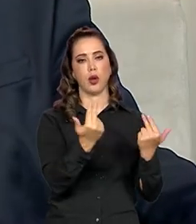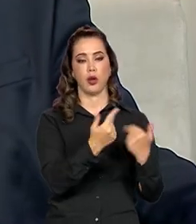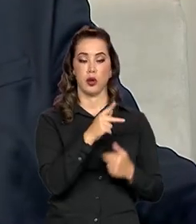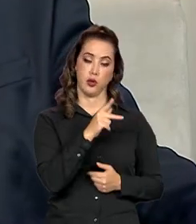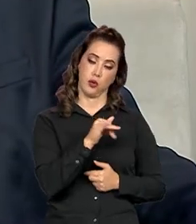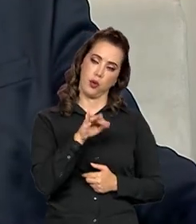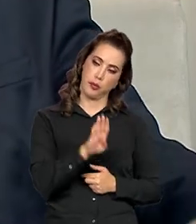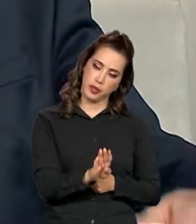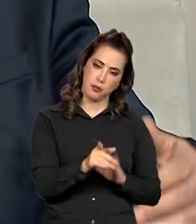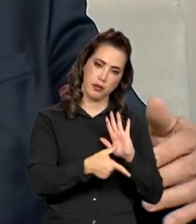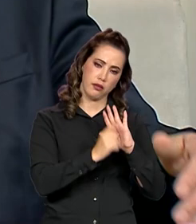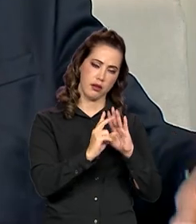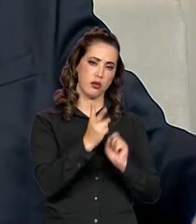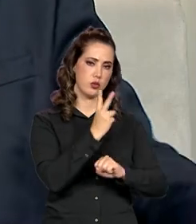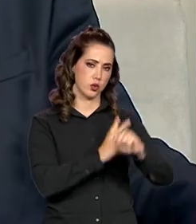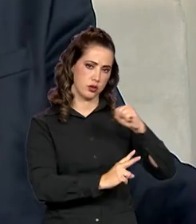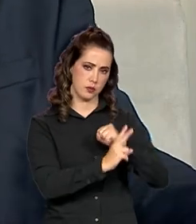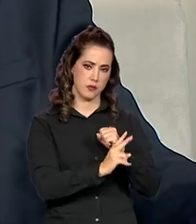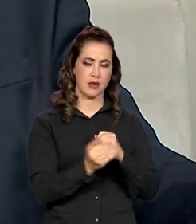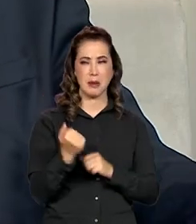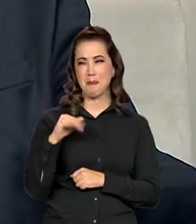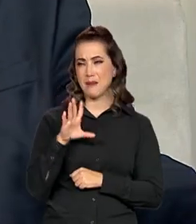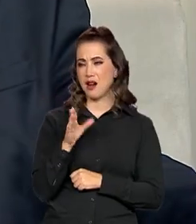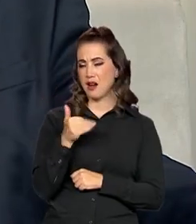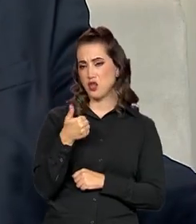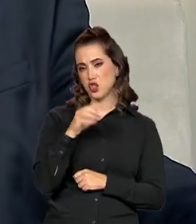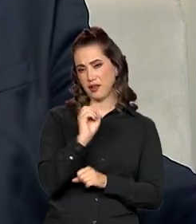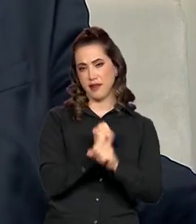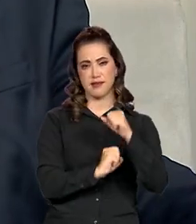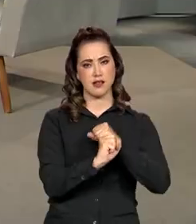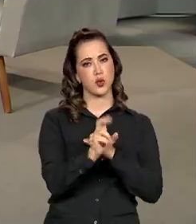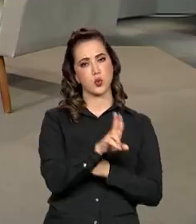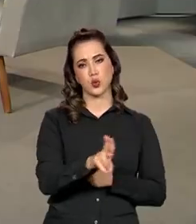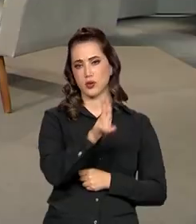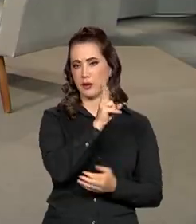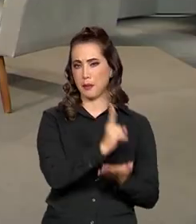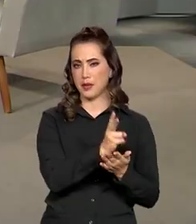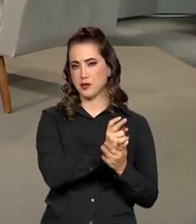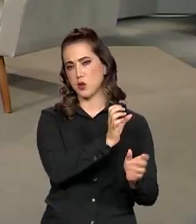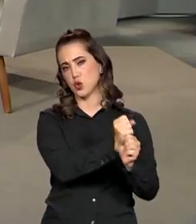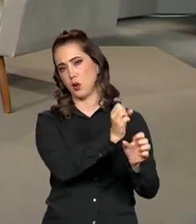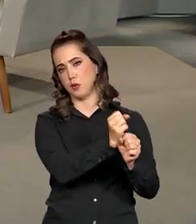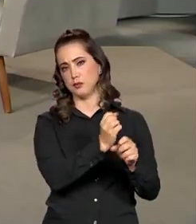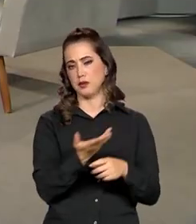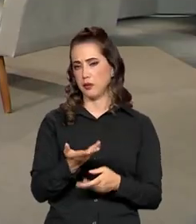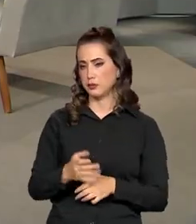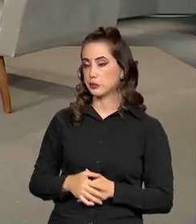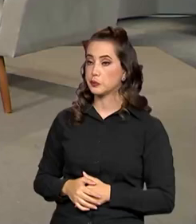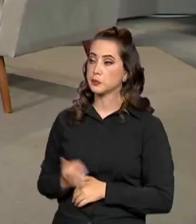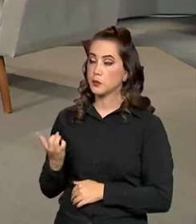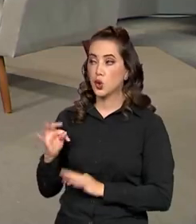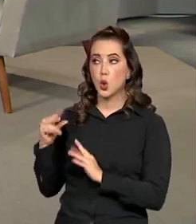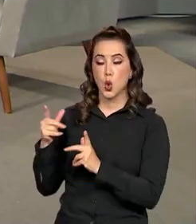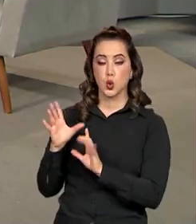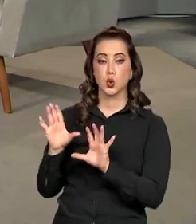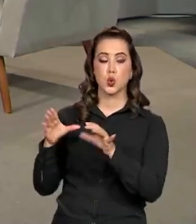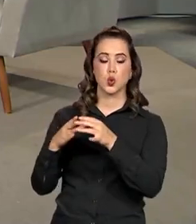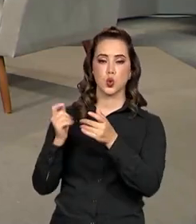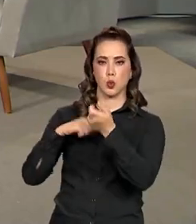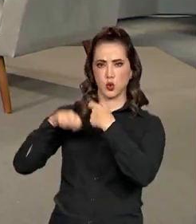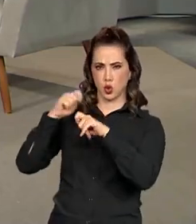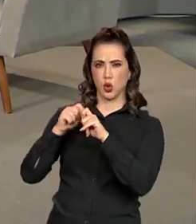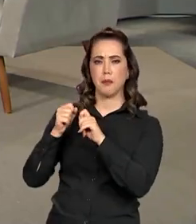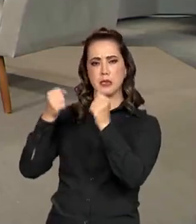até durante os dez, mais de dez anos que você se referiu. Agora, uma coisa que o senhor falou, que todos os economistas falam também, é que